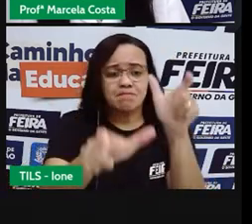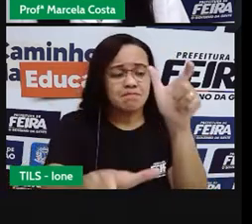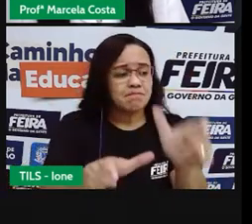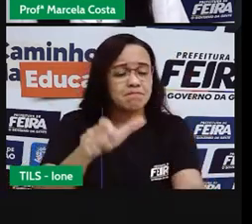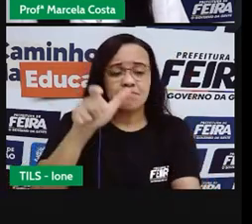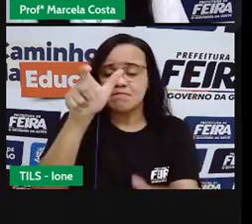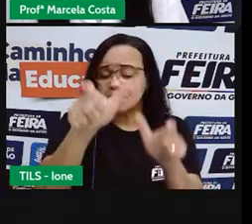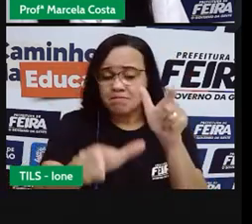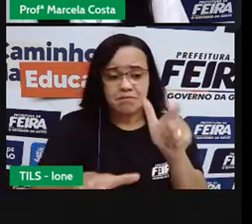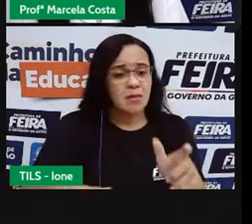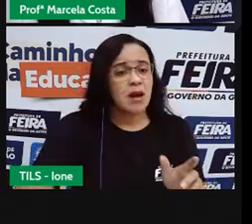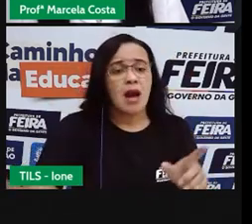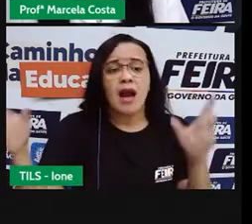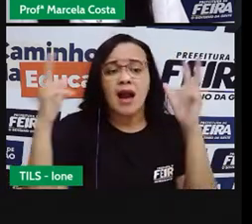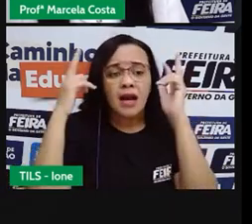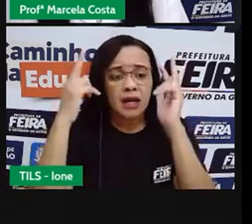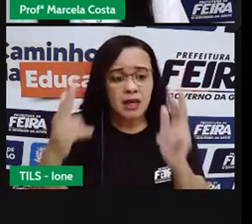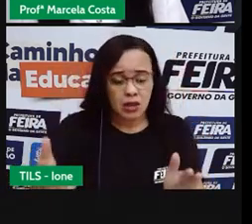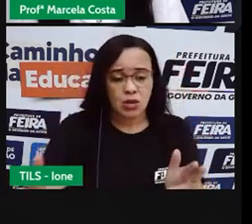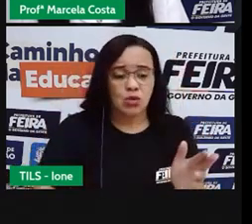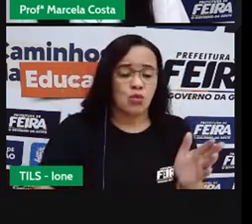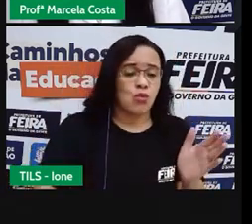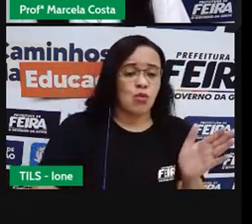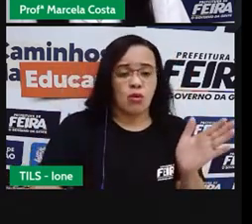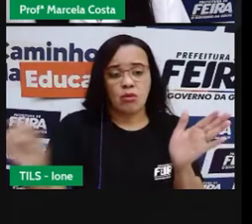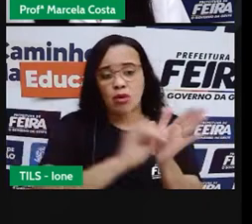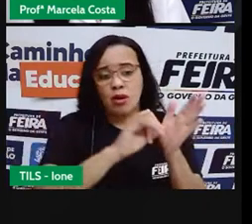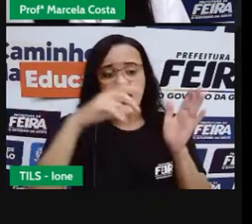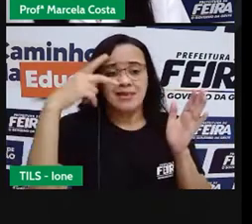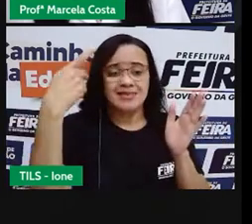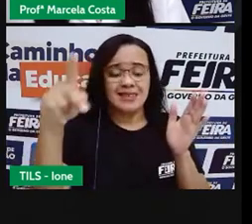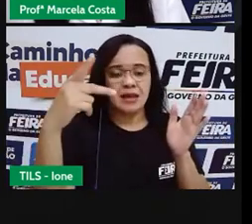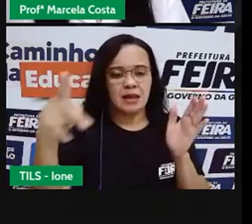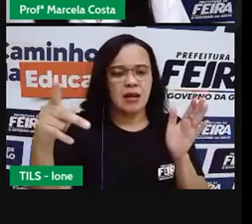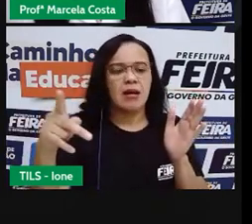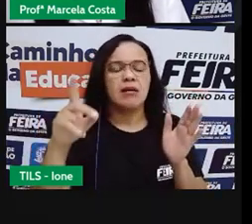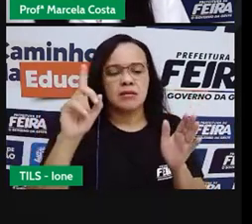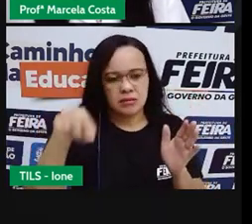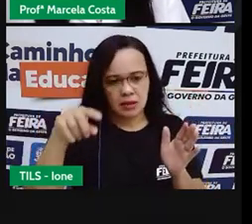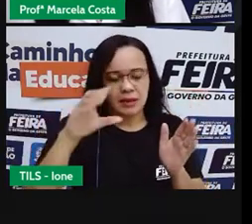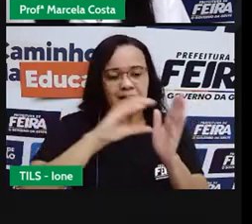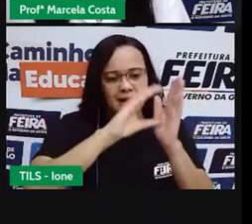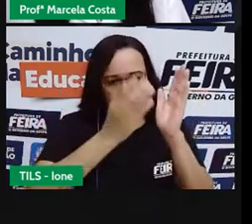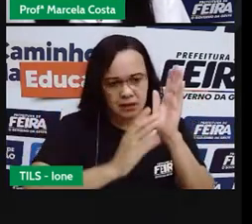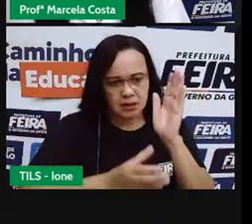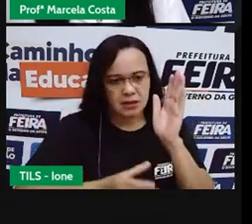A identidade dela Essas características Físicas